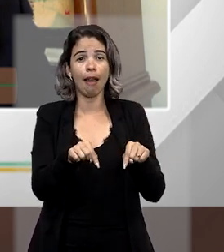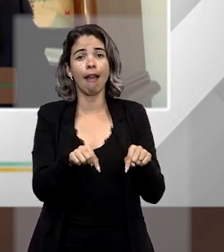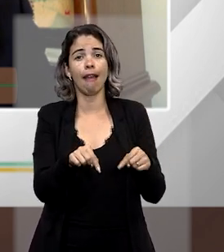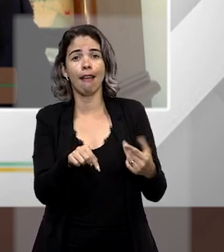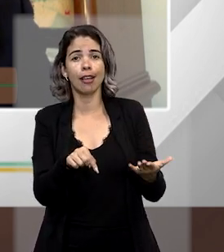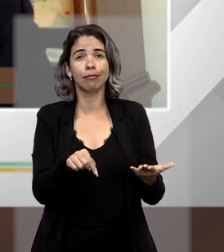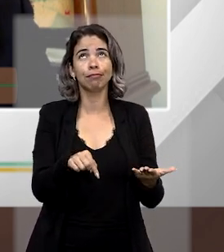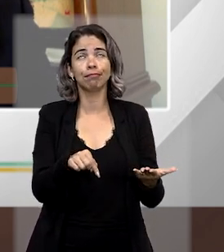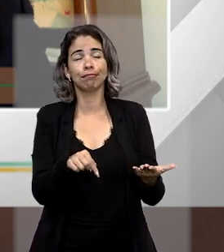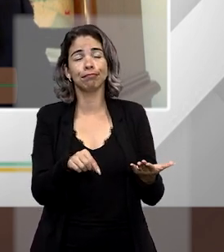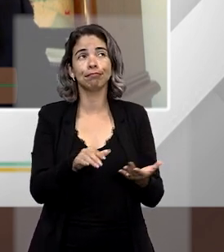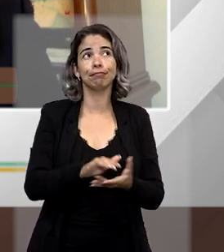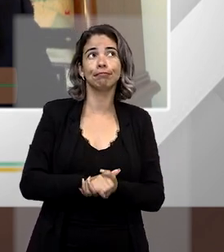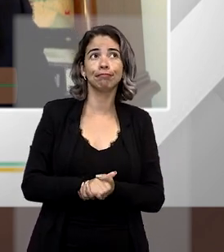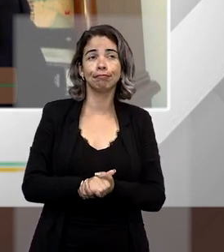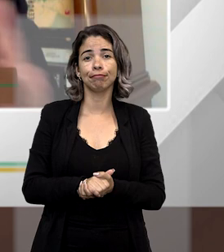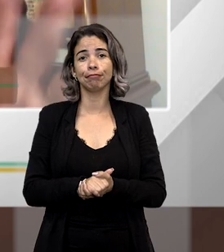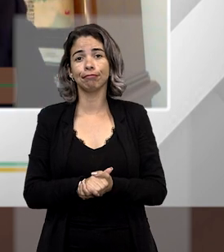que é,